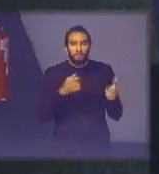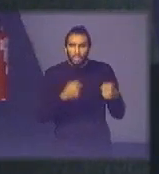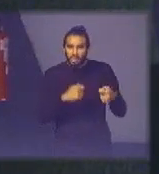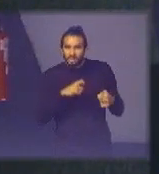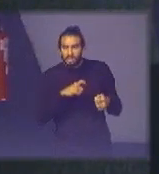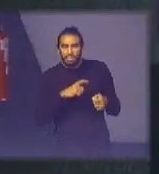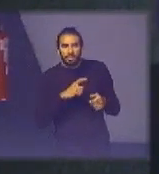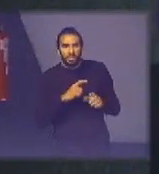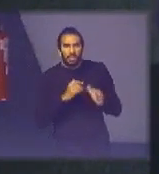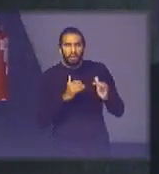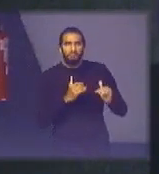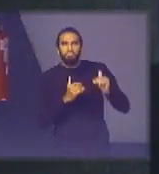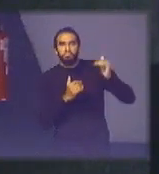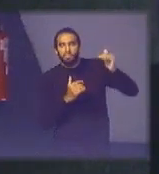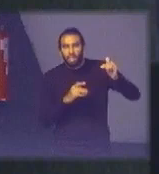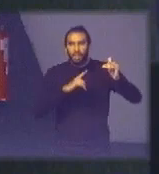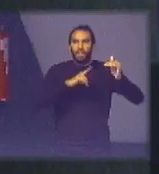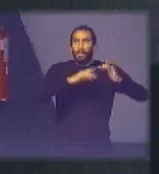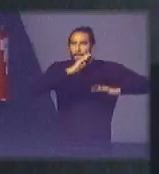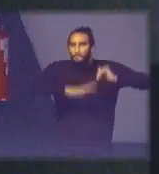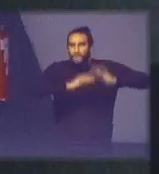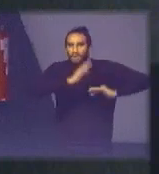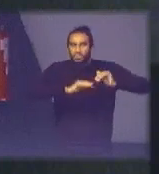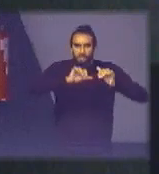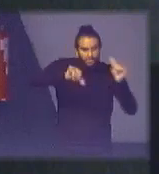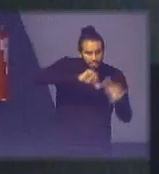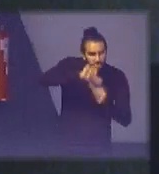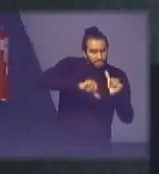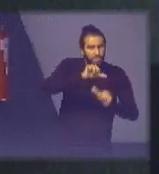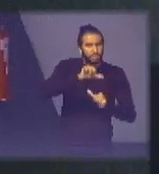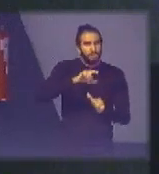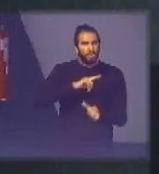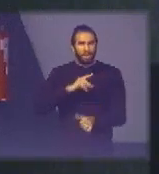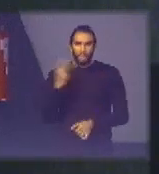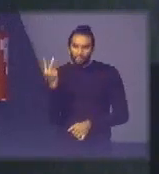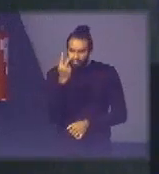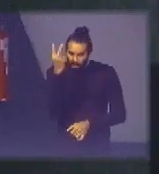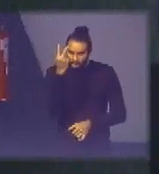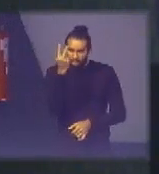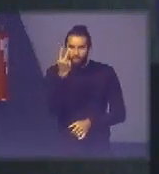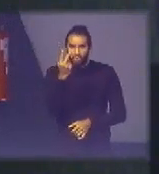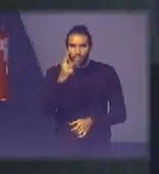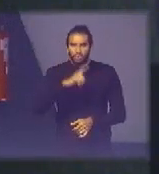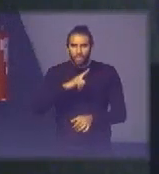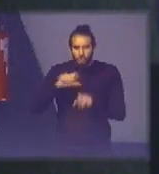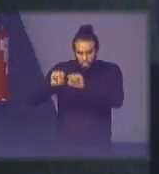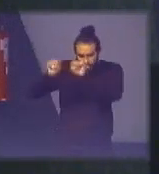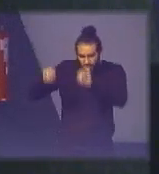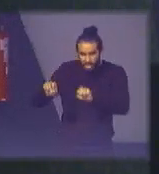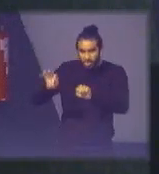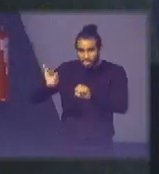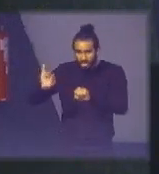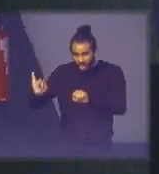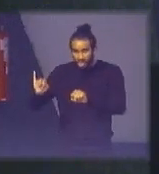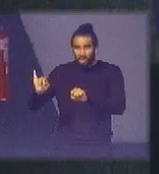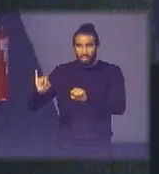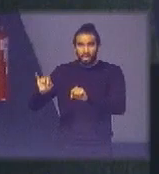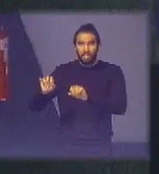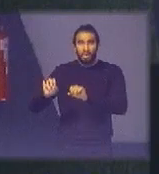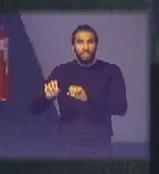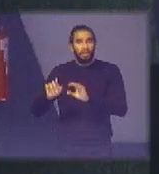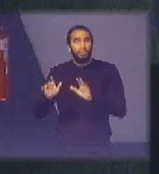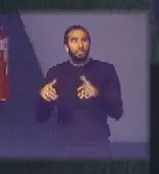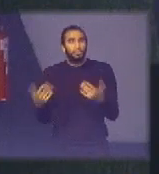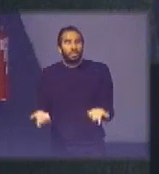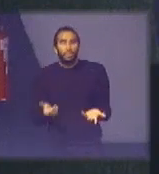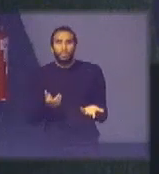frente tem que trazer práticas inovadoras tem que ter e tem valor mesmo de ter sistemas de TI senão fica todo mundo na dourada